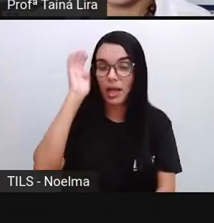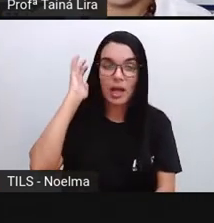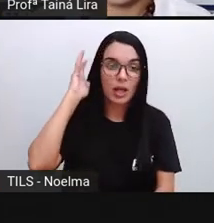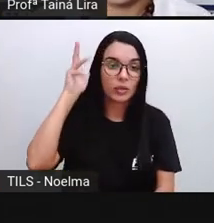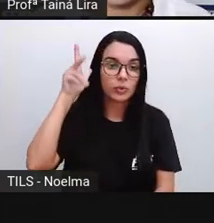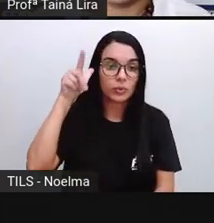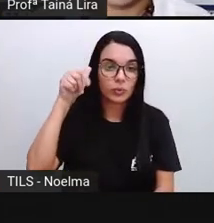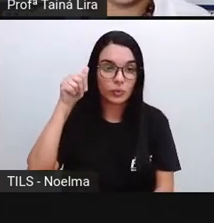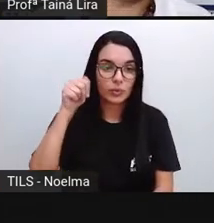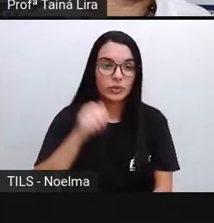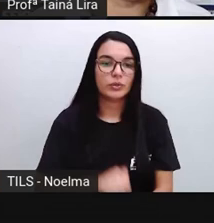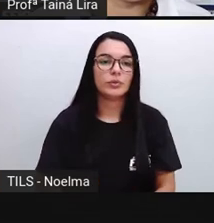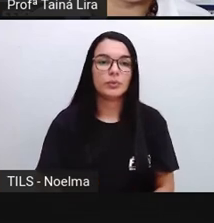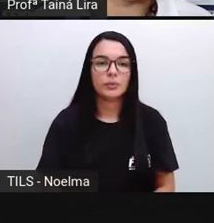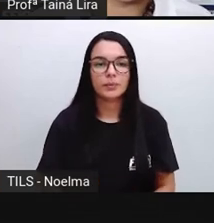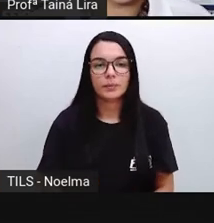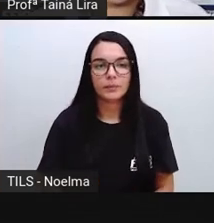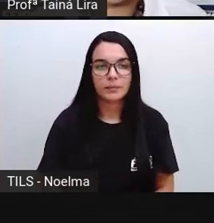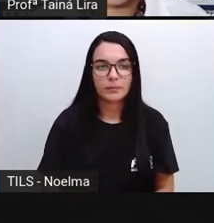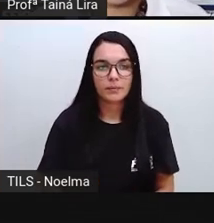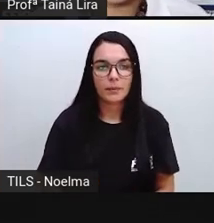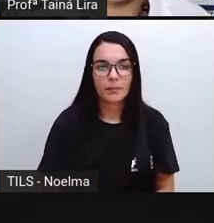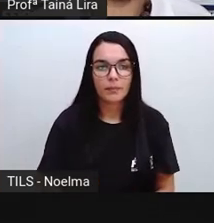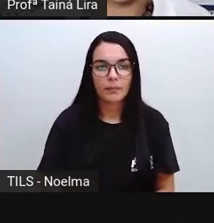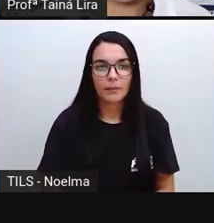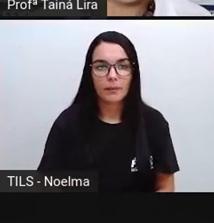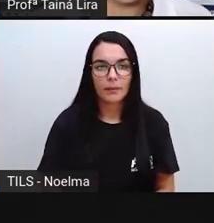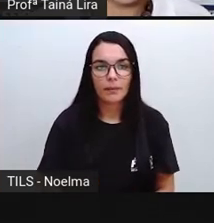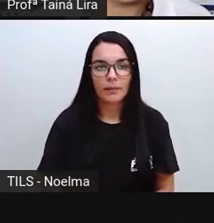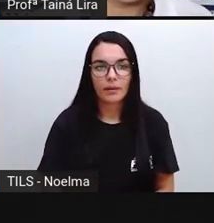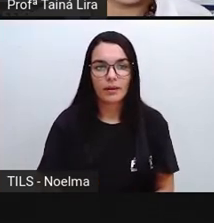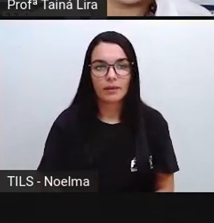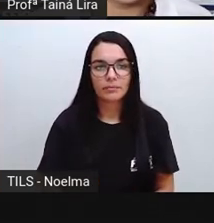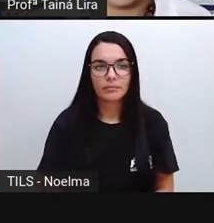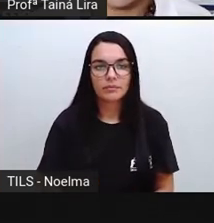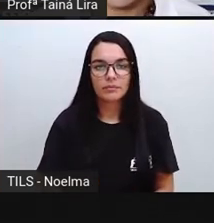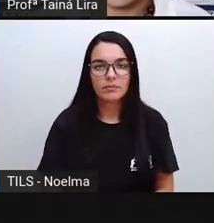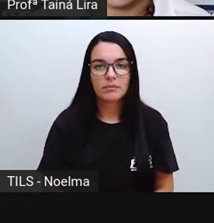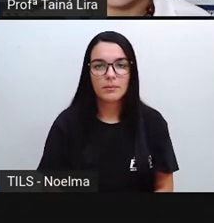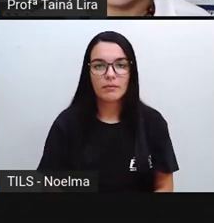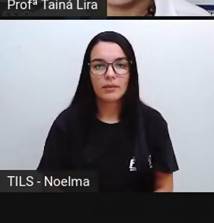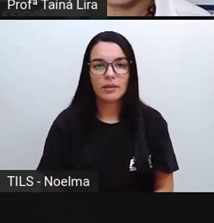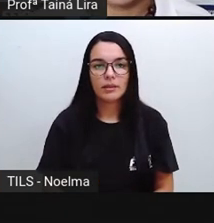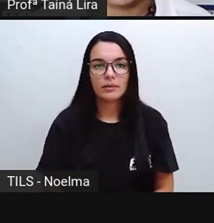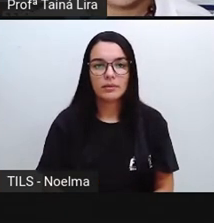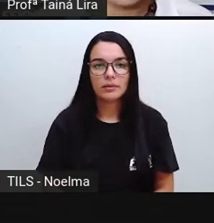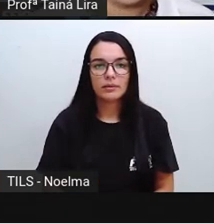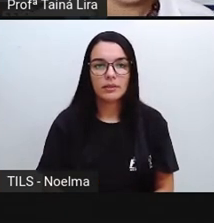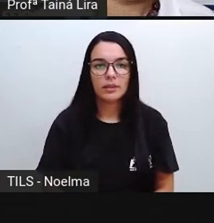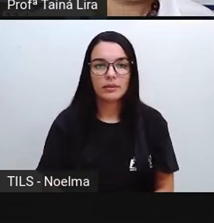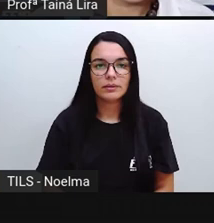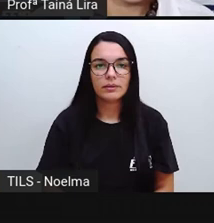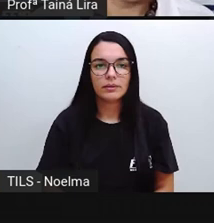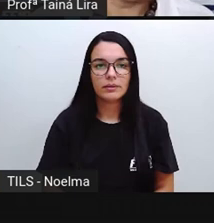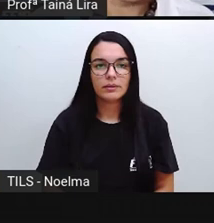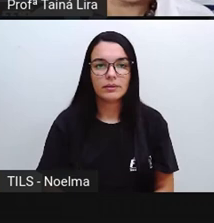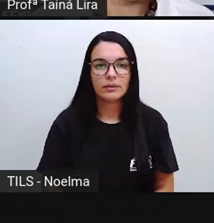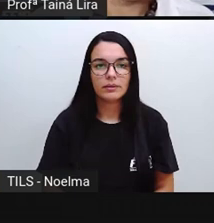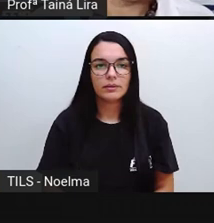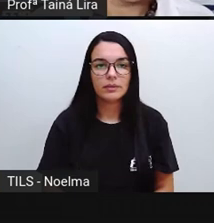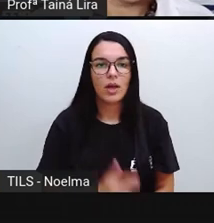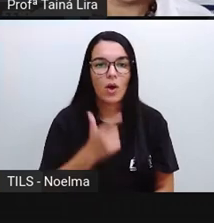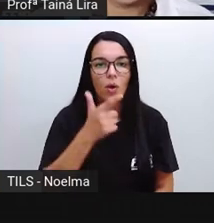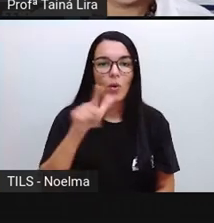doze AM ou doze AM, que significa doze, né, da manhã. Olha lá. O